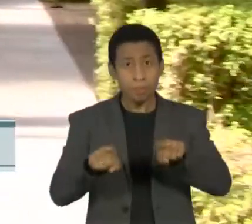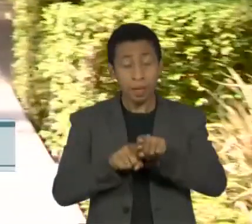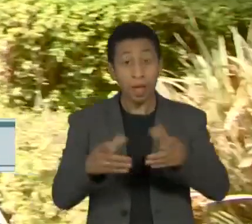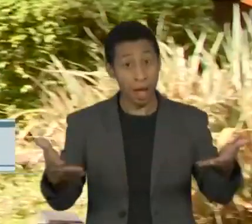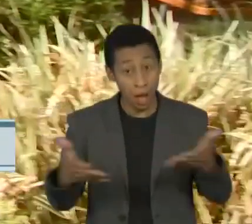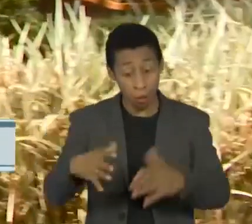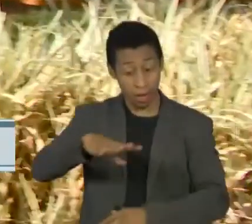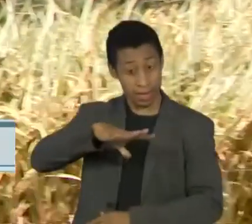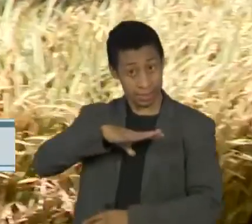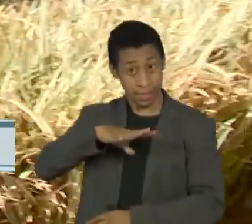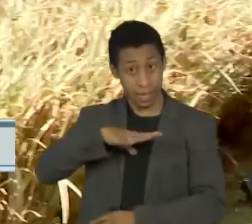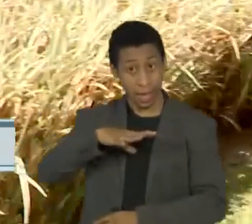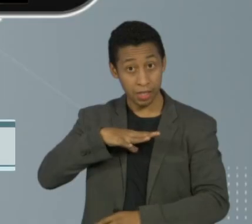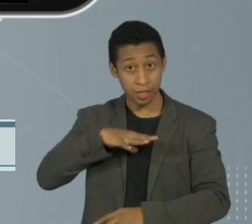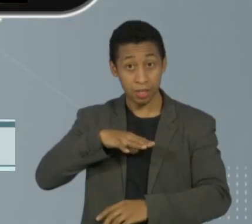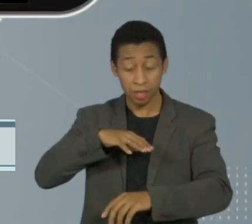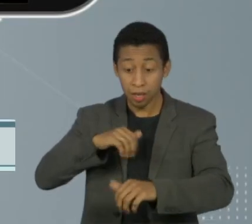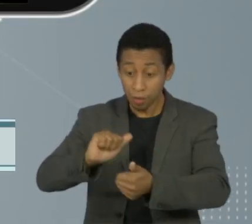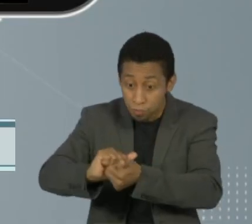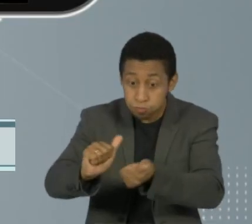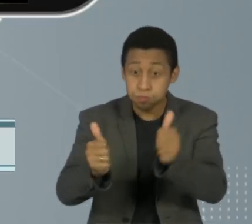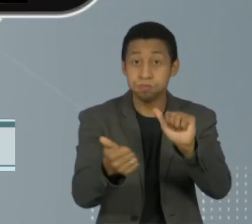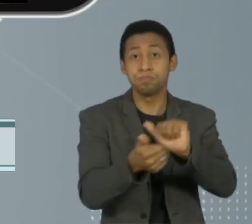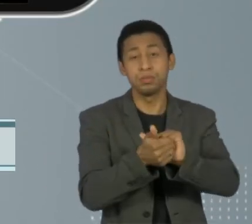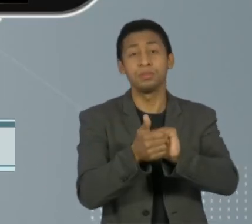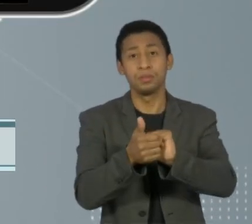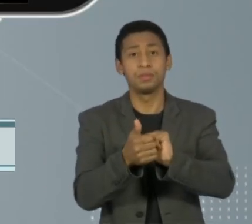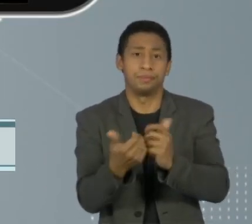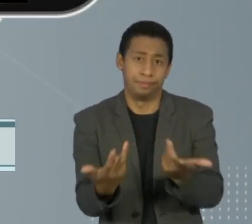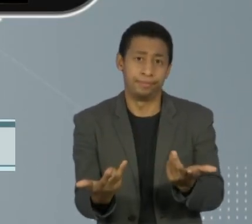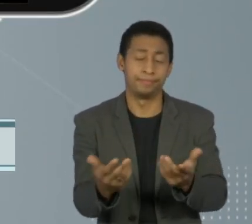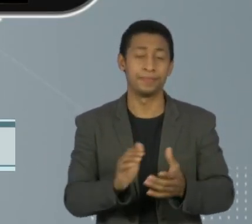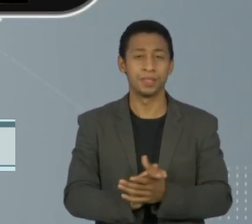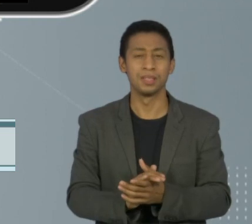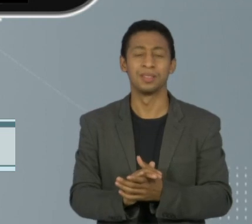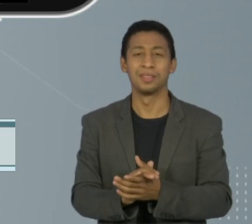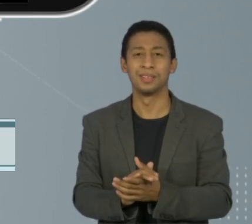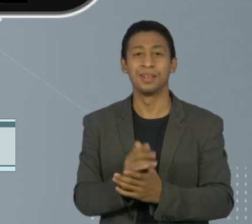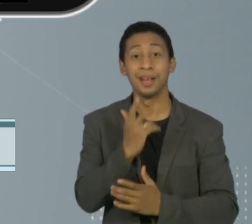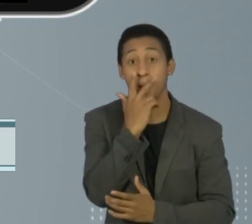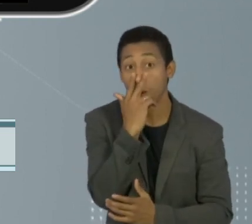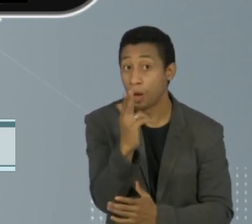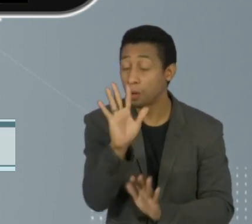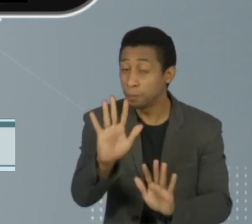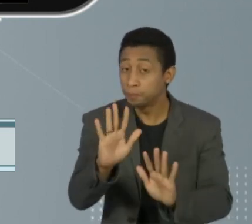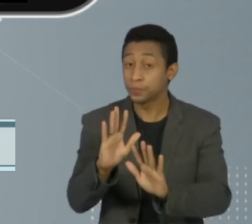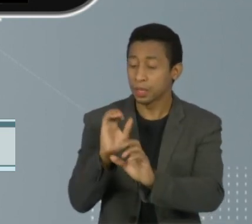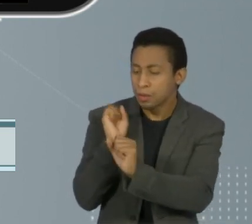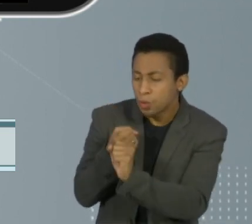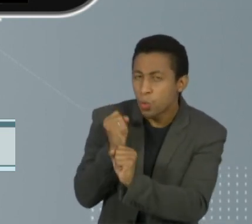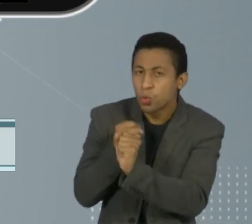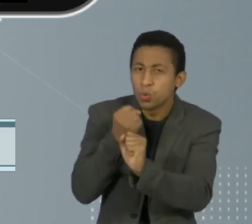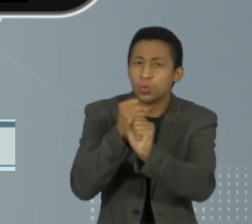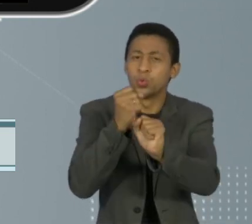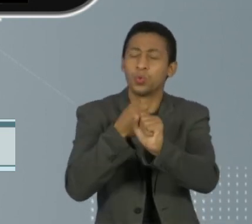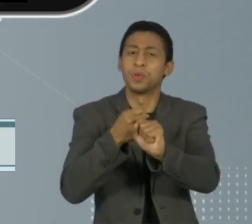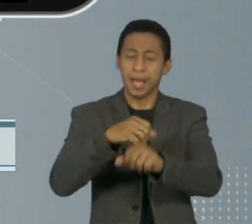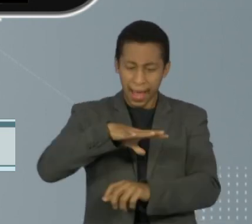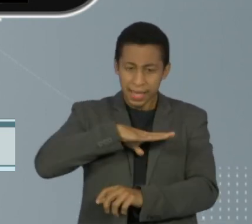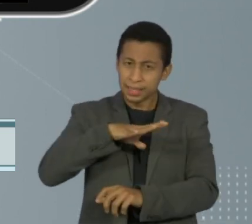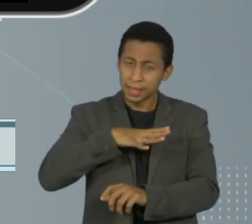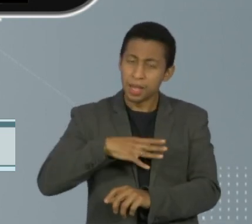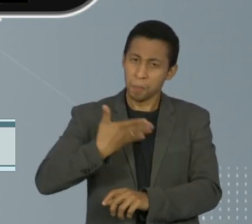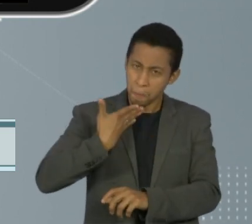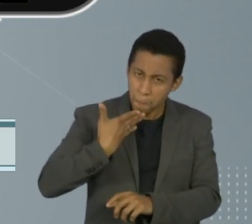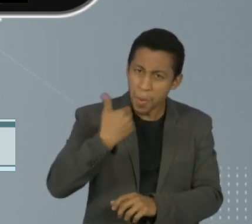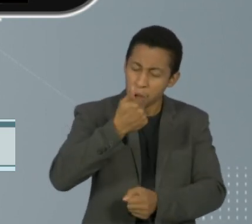redesenharem para o que virá. Eu acho que nós temos de construir uma cidade mais afetiva e solidária. Vai demorar,